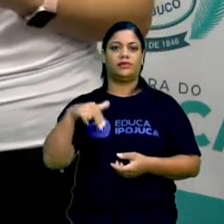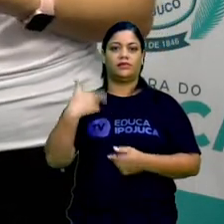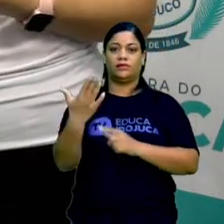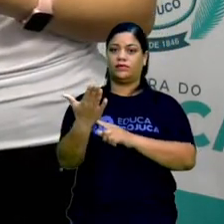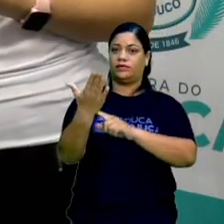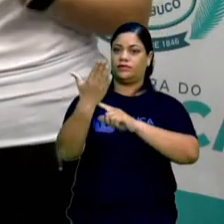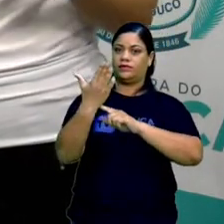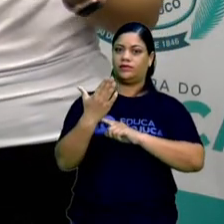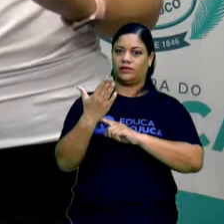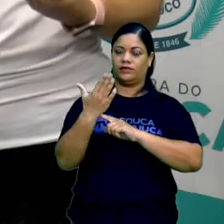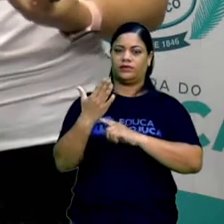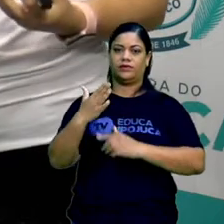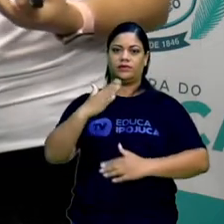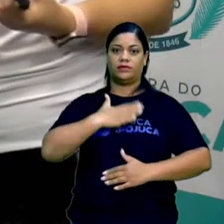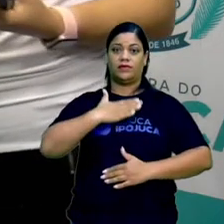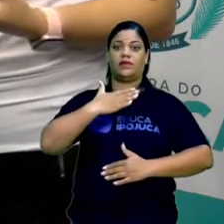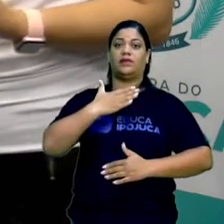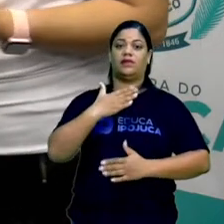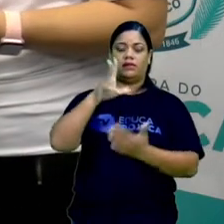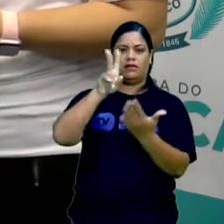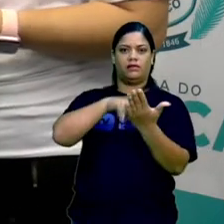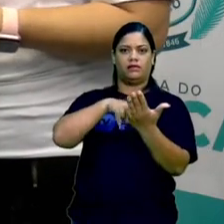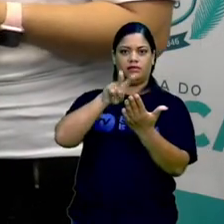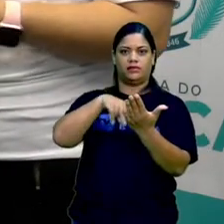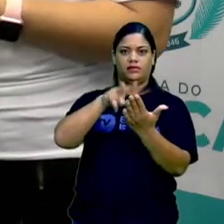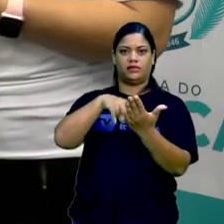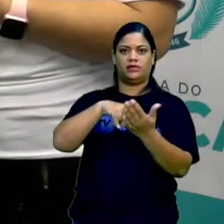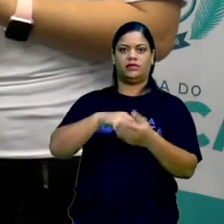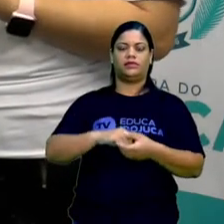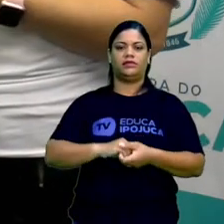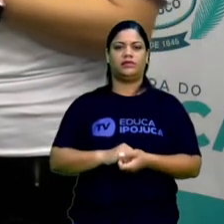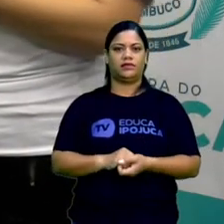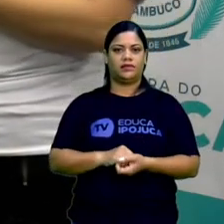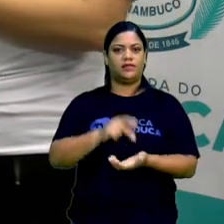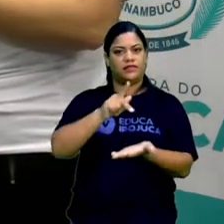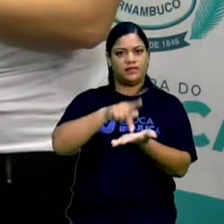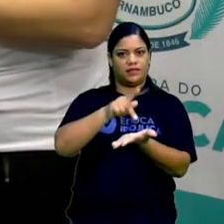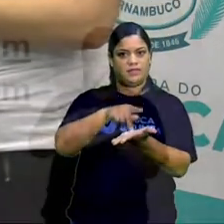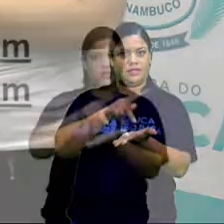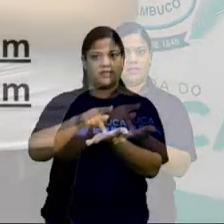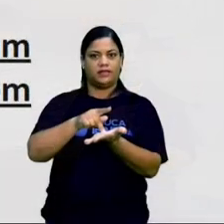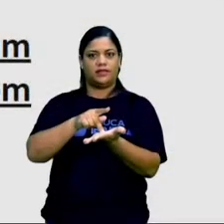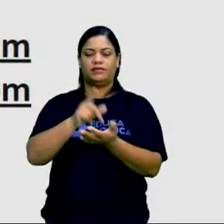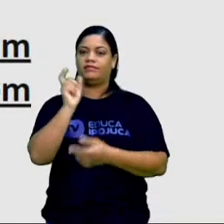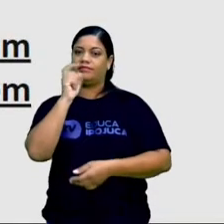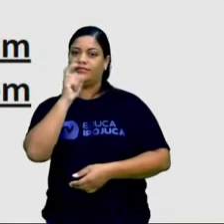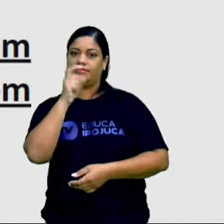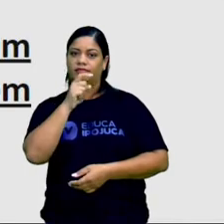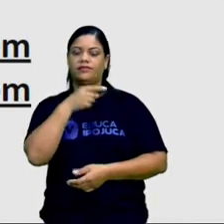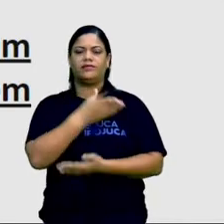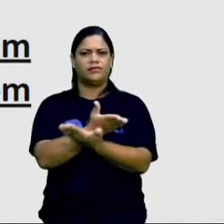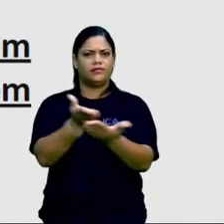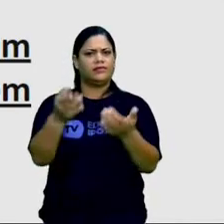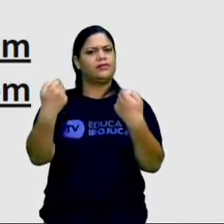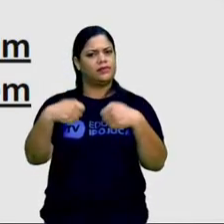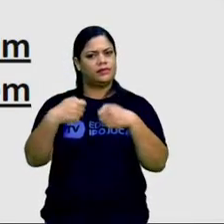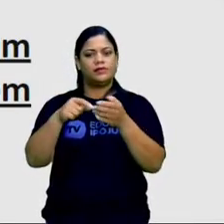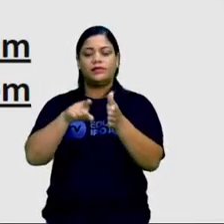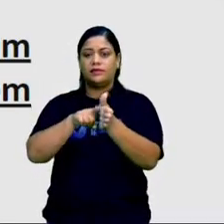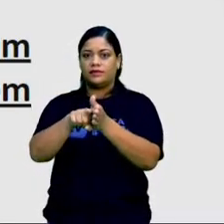gente um susto ao ler. Então, para confirmar se a notícia é realmente falsa, pesquise